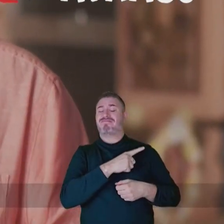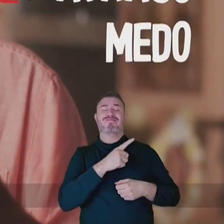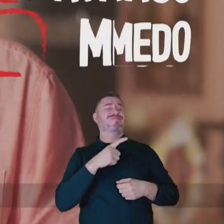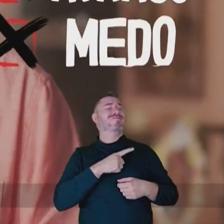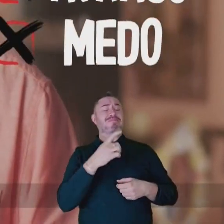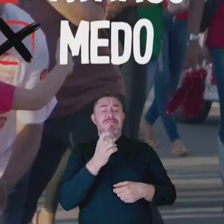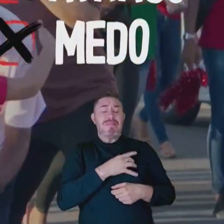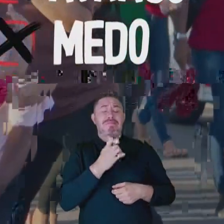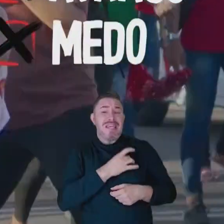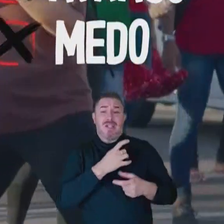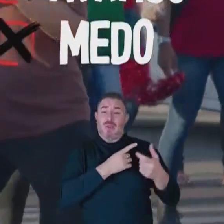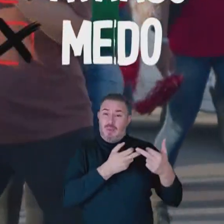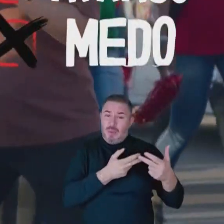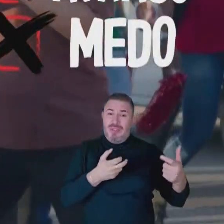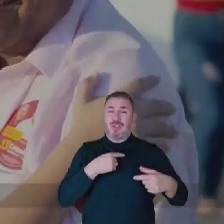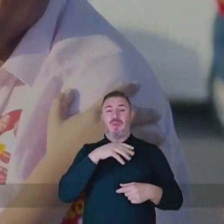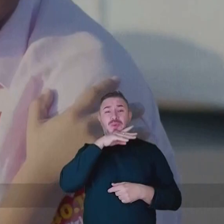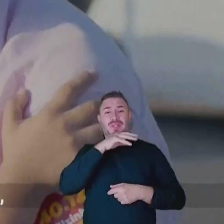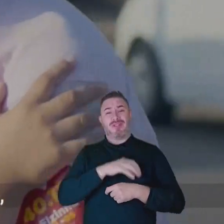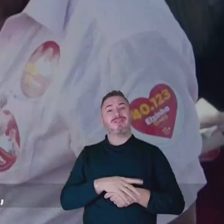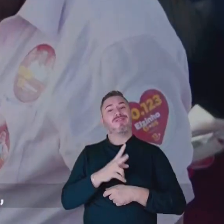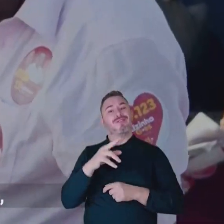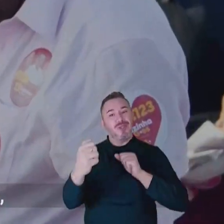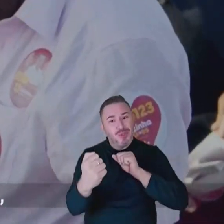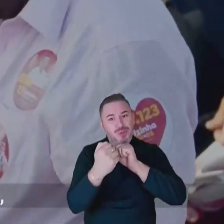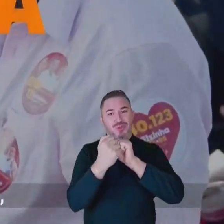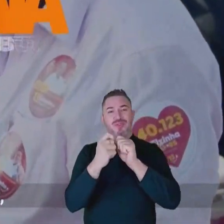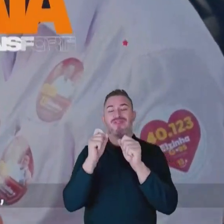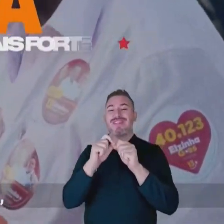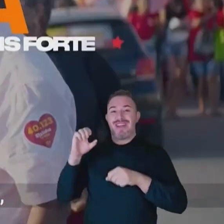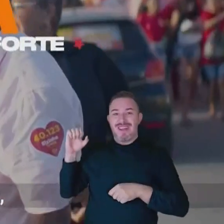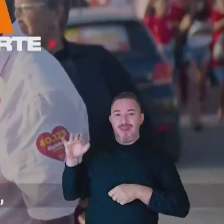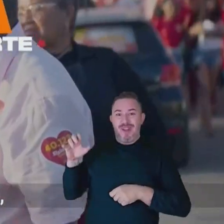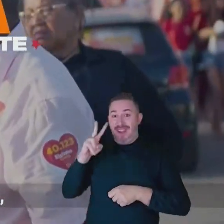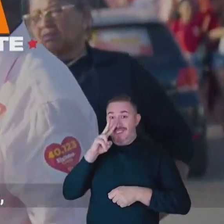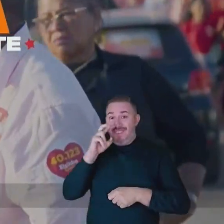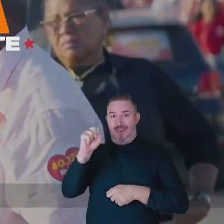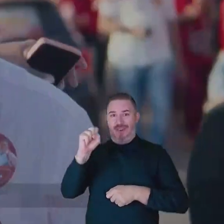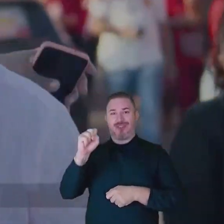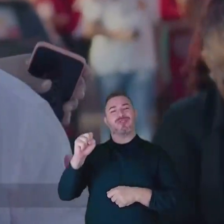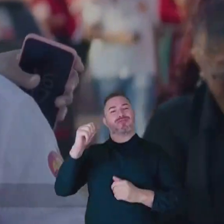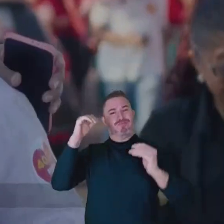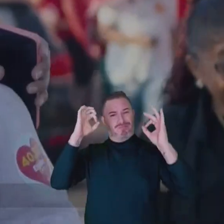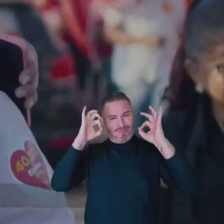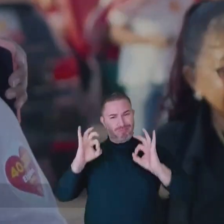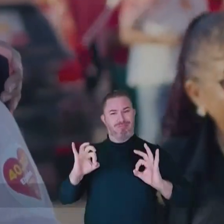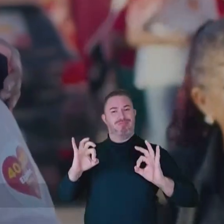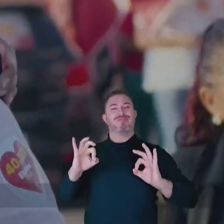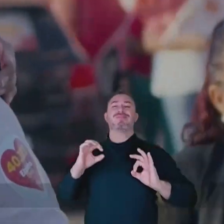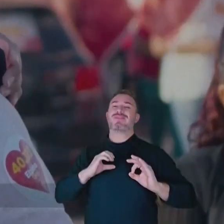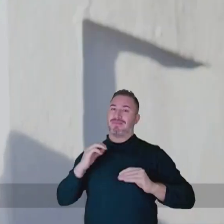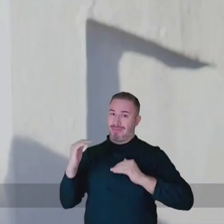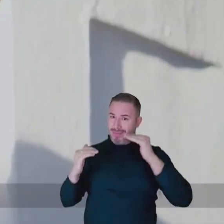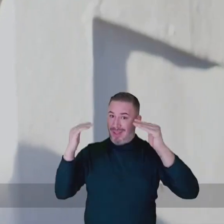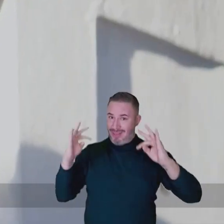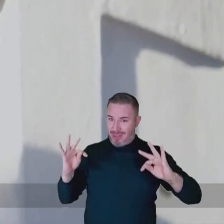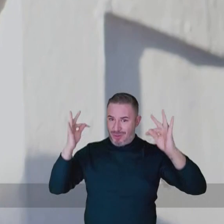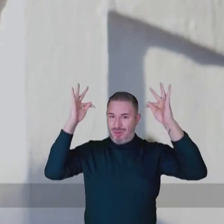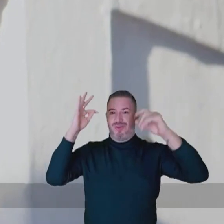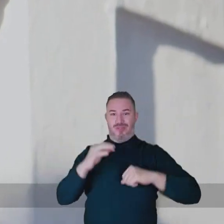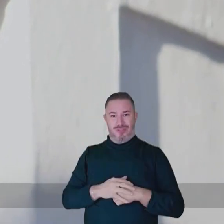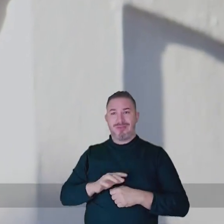atraso e do medo. Vamos juntos construir uma Calcaia mais forte, mais justa e mais moderna.